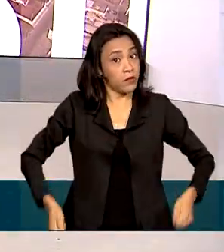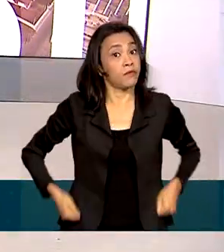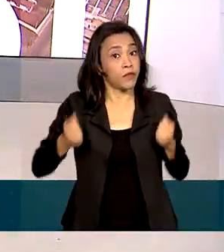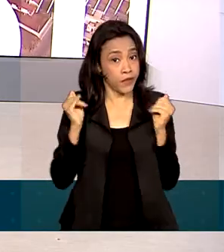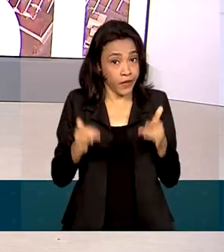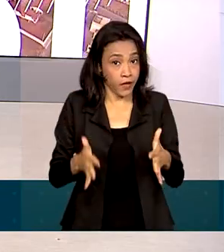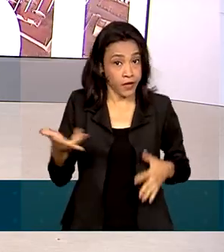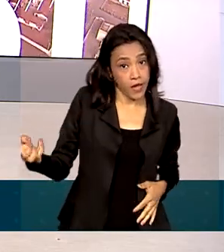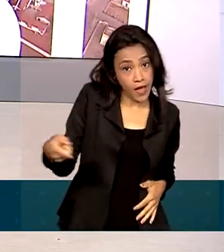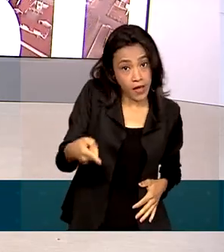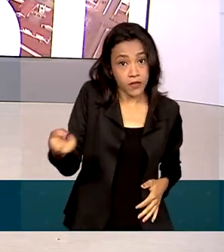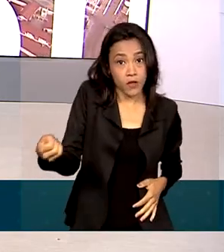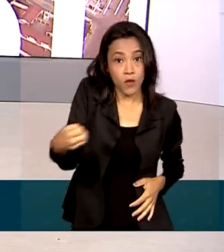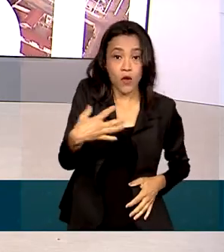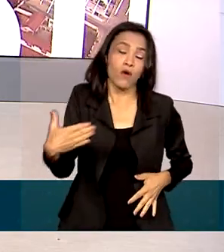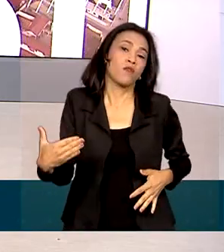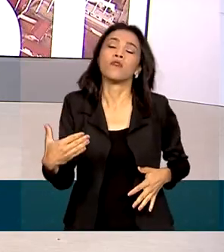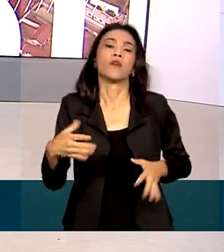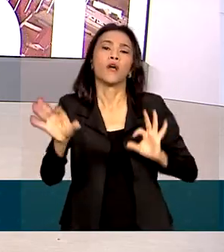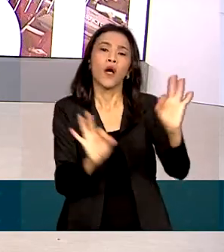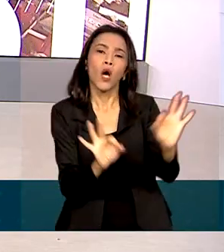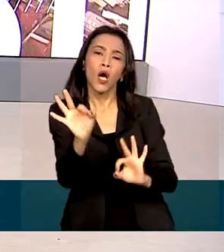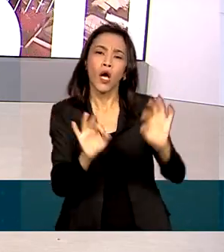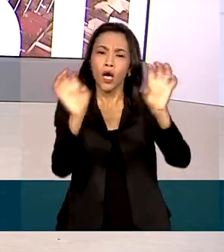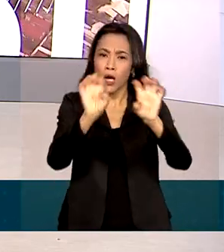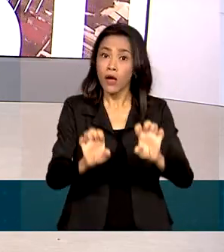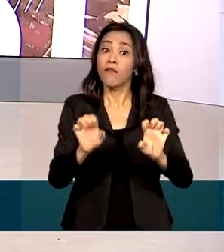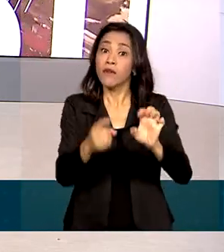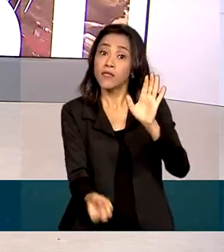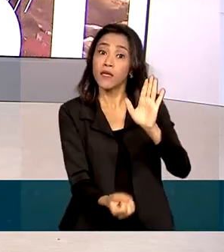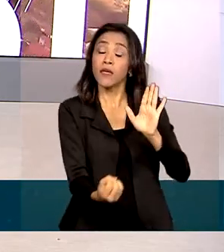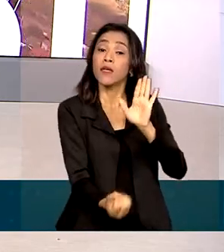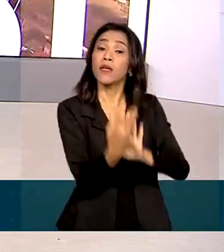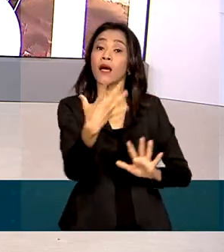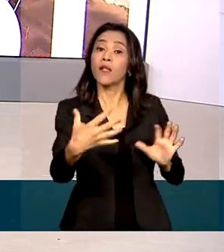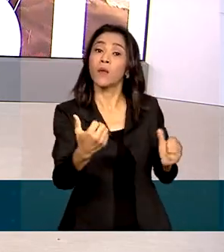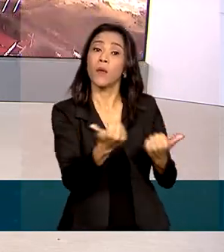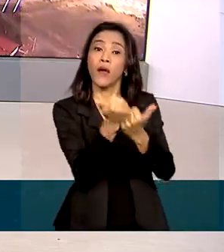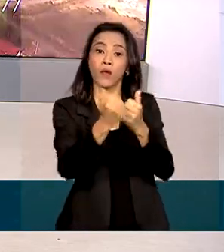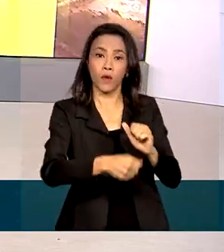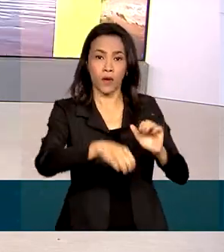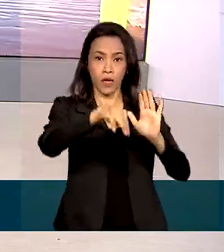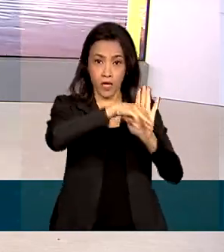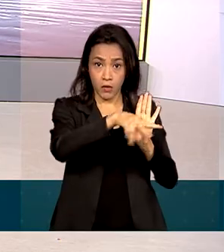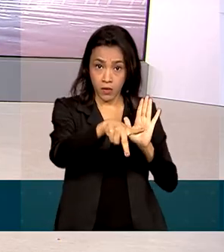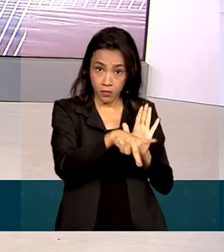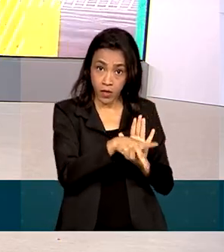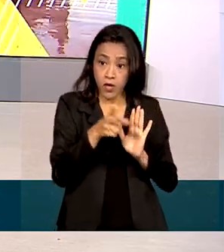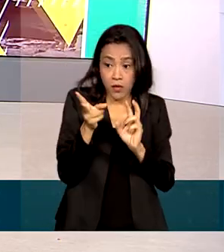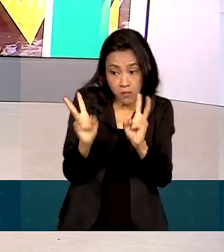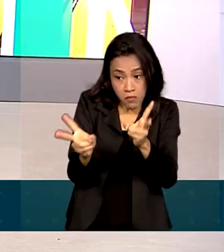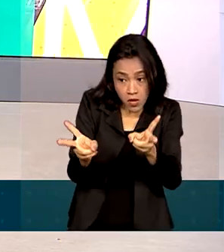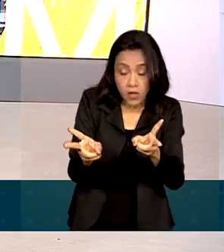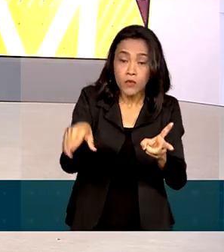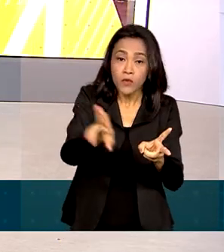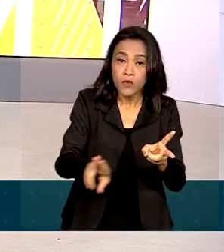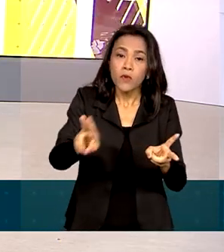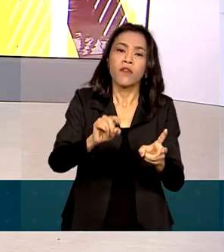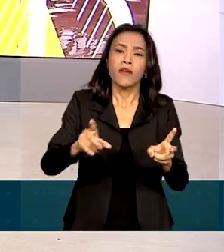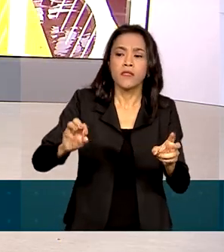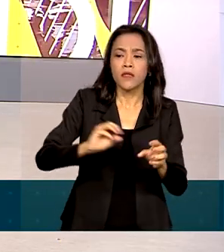estrutura será criada por meio de uma medida provisória, utilizando os cargos dos atuais ministérios que serão